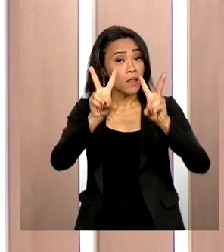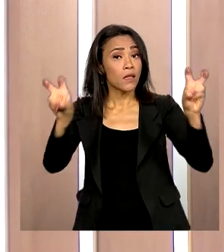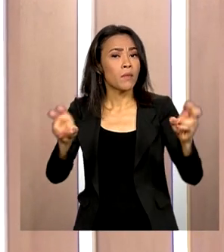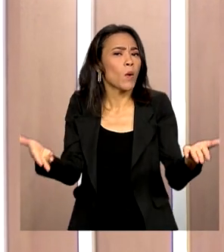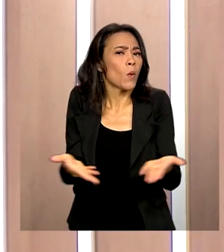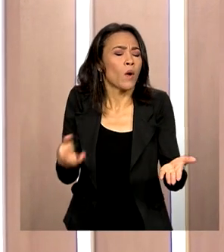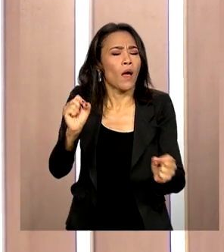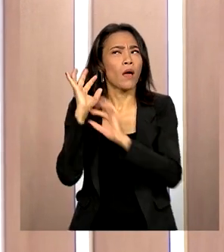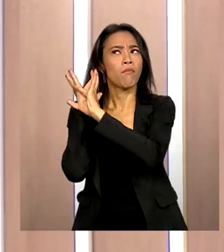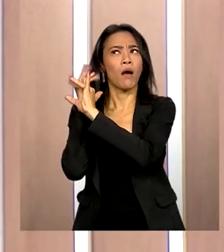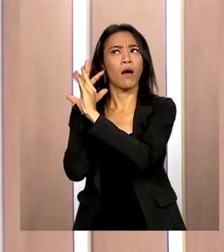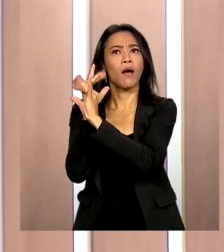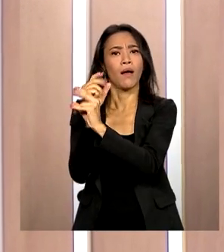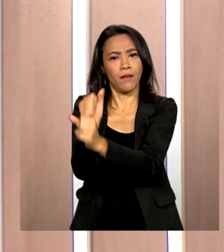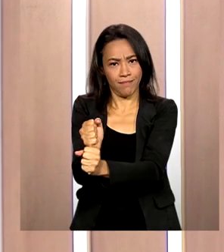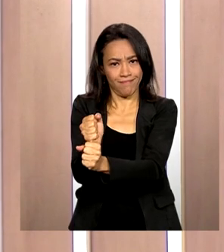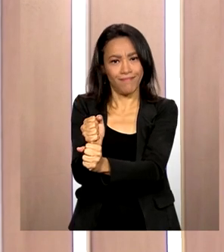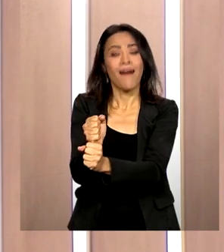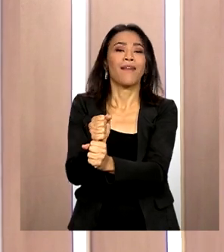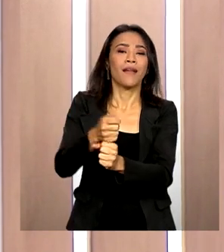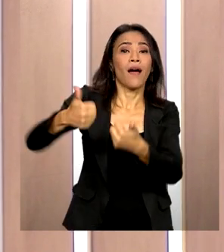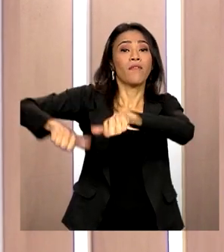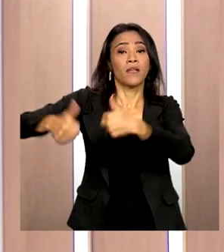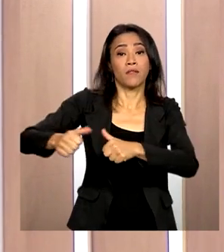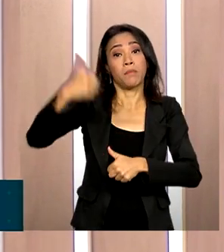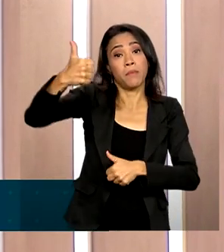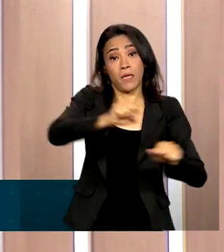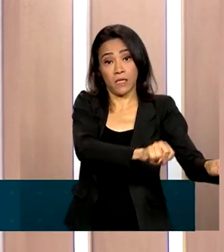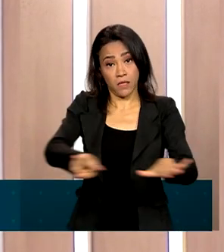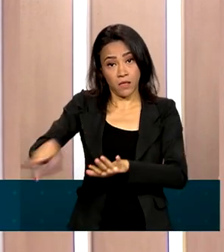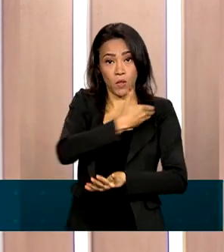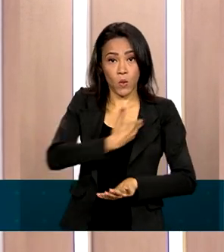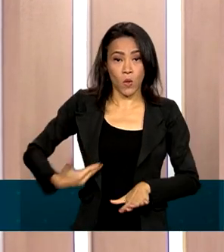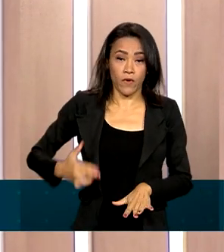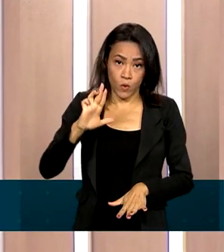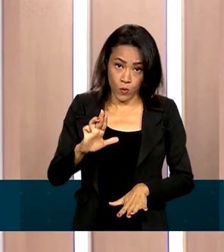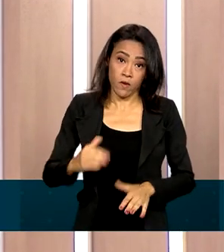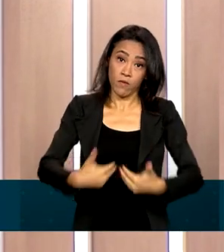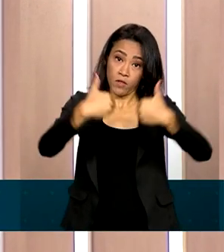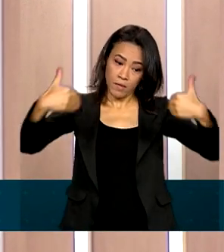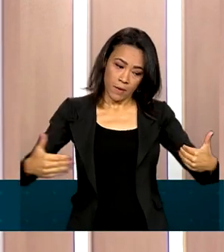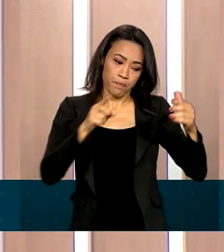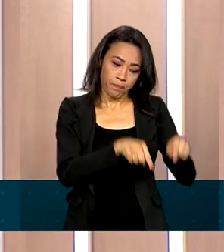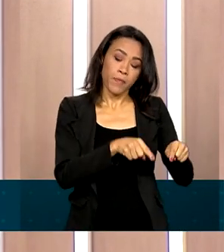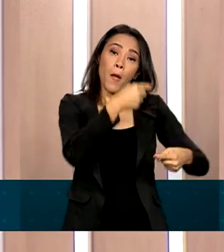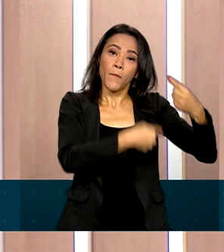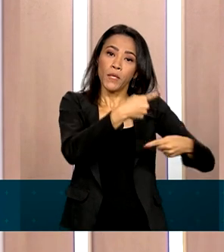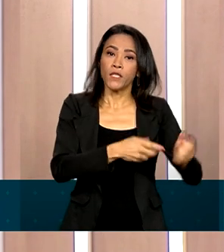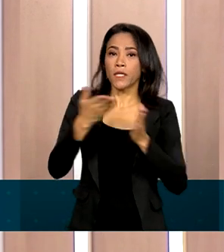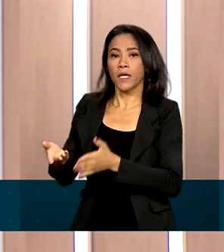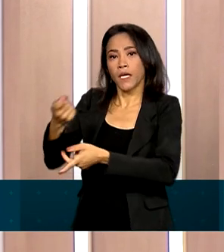é o balanço da primeira semana do governo Lula. E para tanto, vamos dividir o nosso comentário em duas partes, a parte política e a parte econômica.